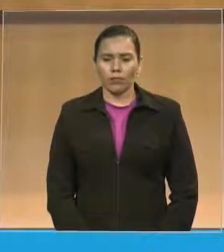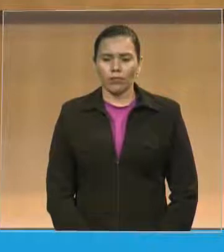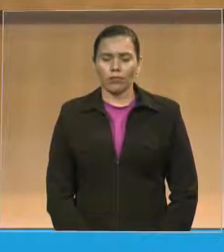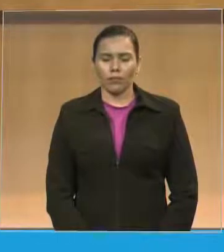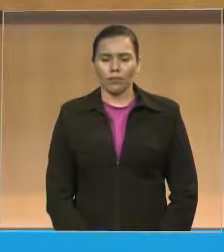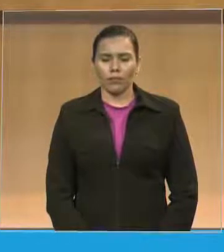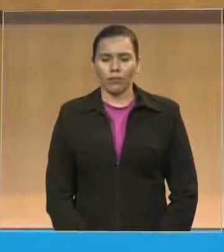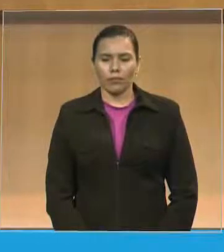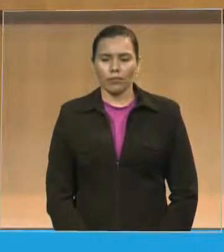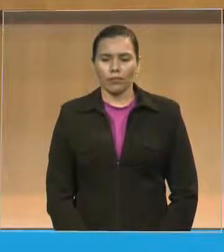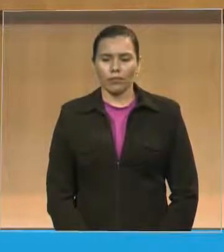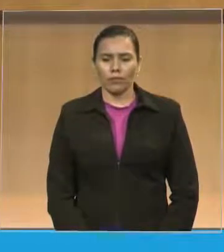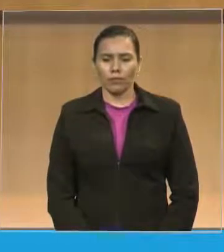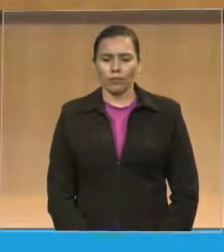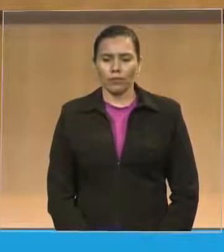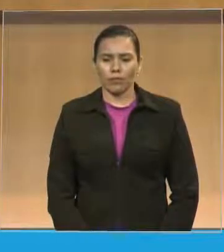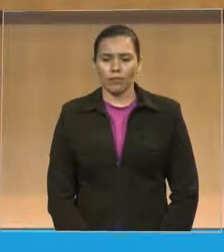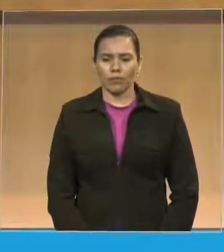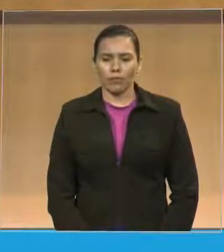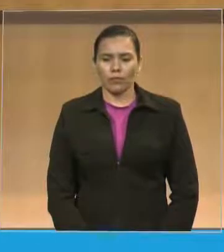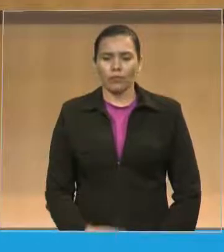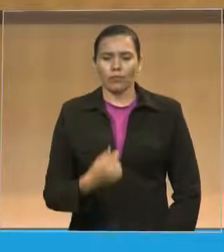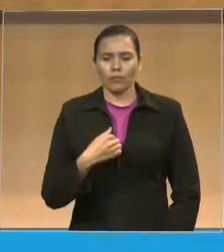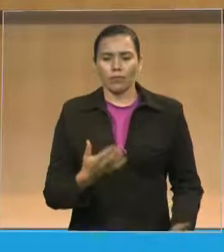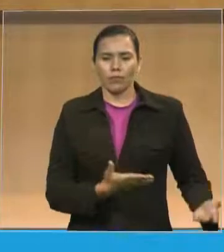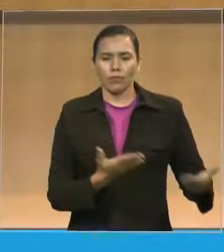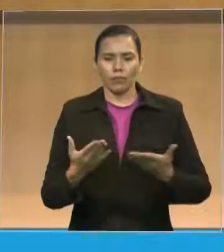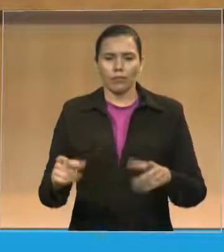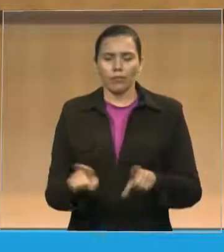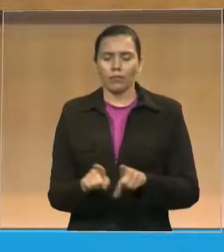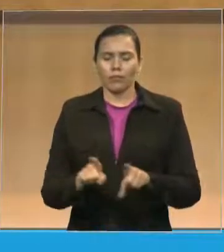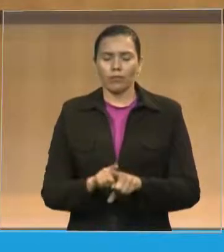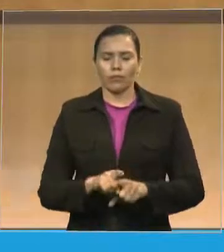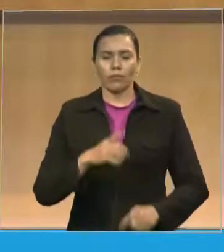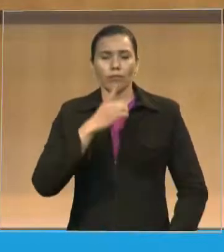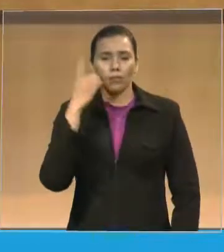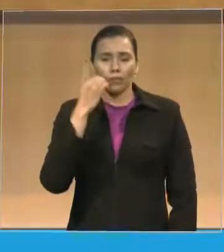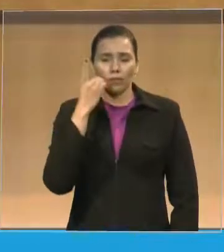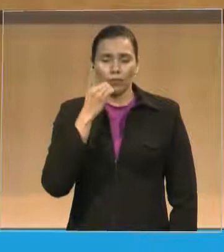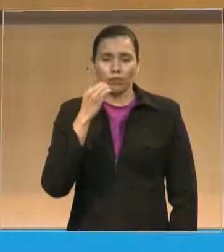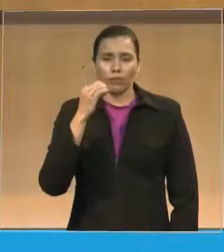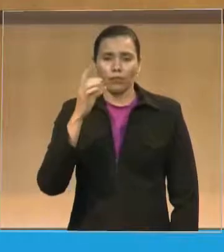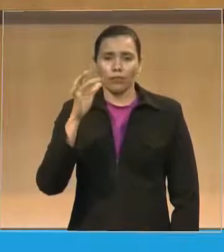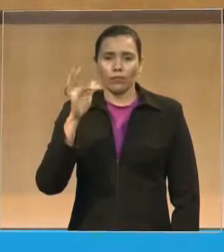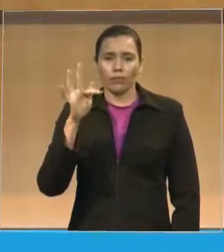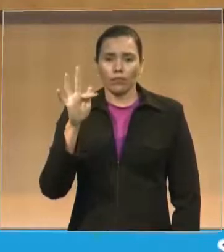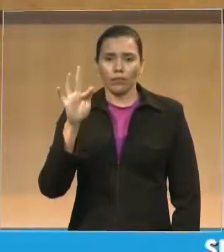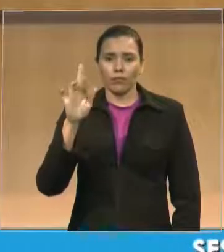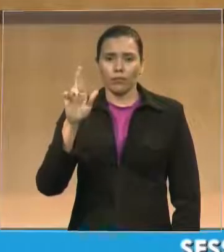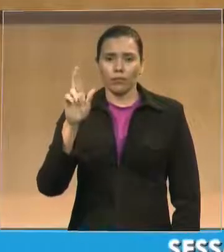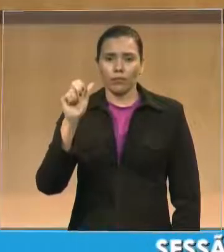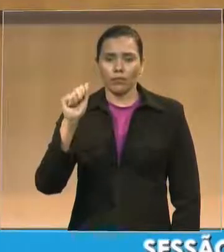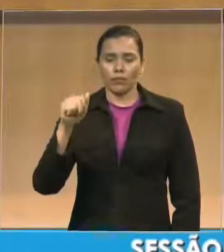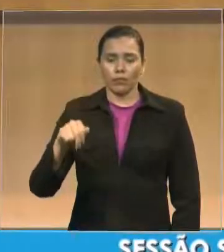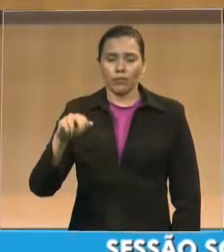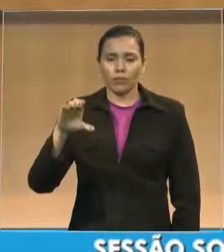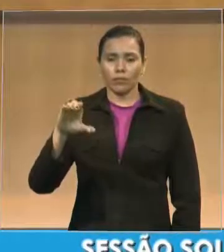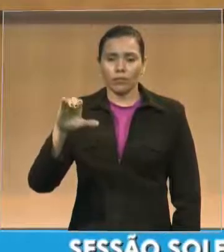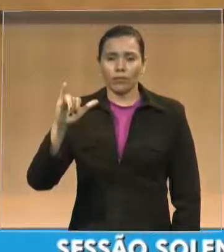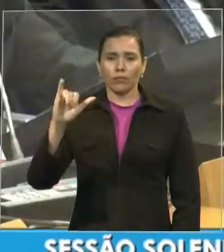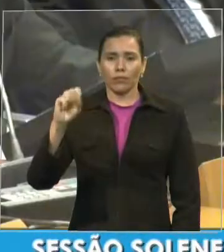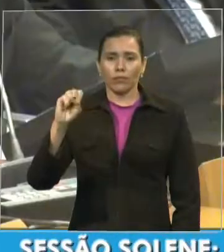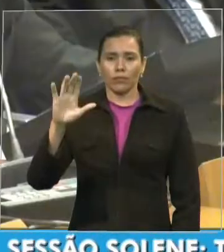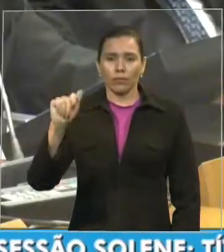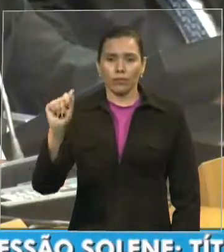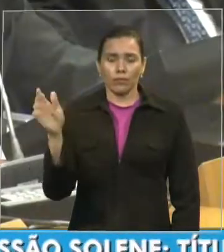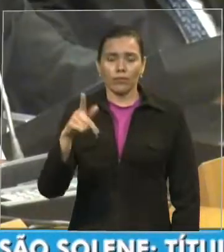Neste momento, convido a deputada Francisca Primo, parlamentar que